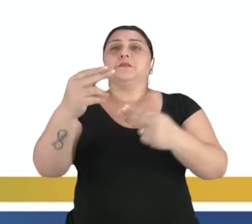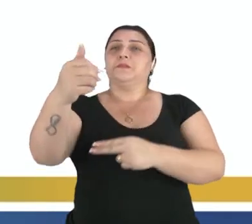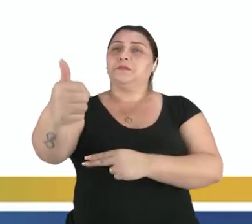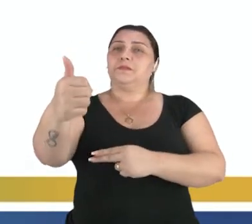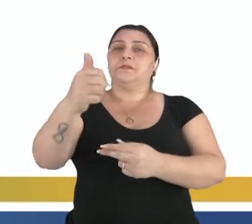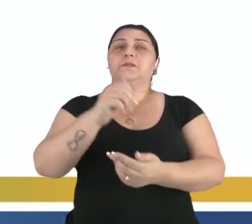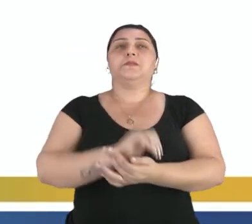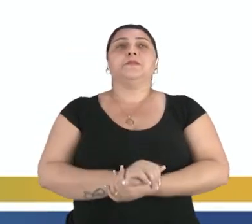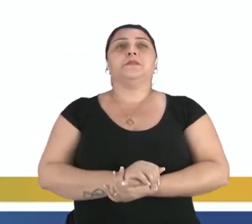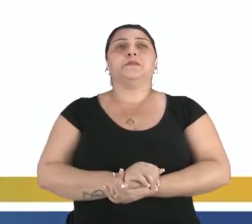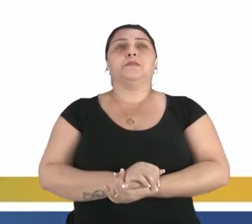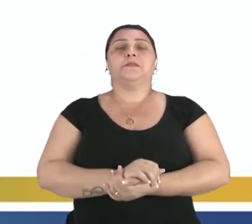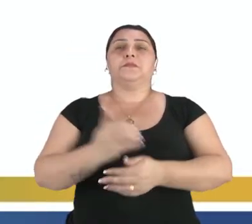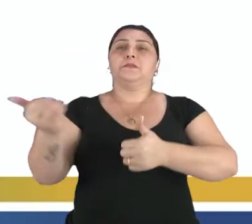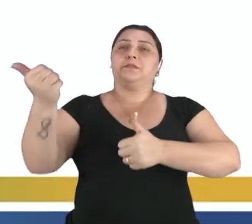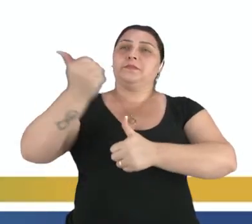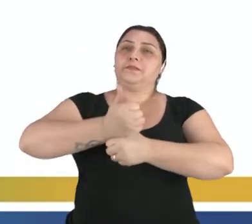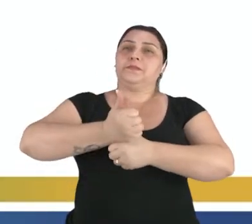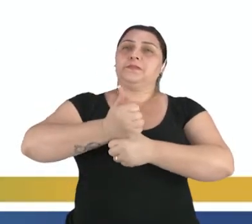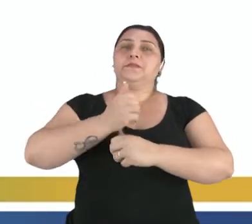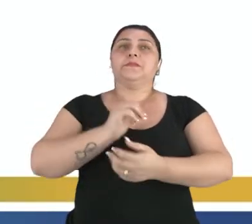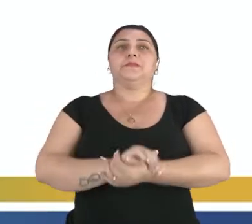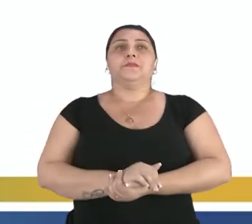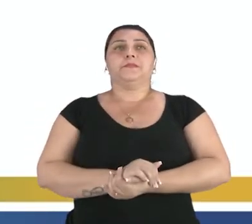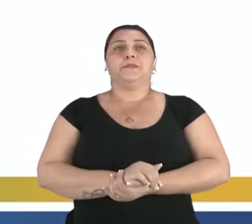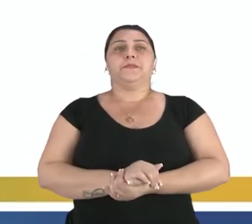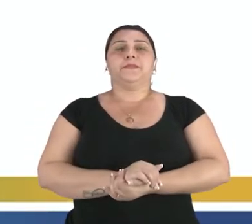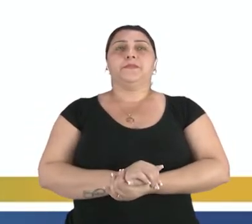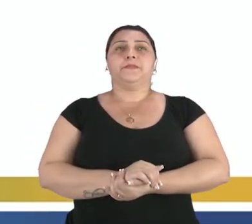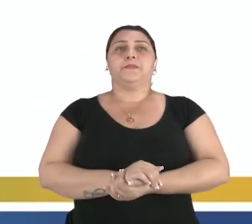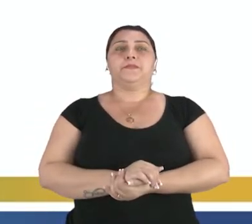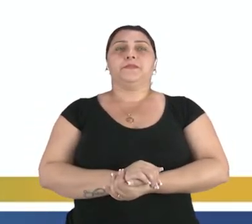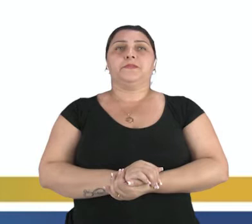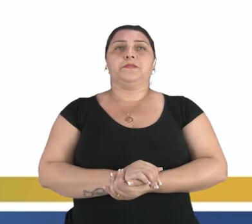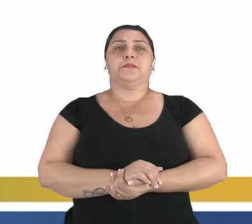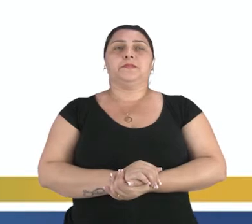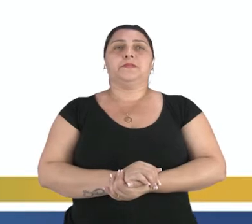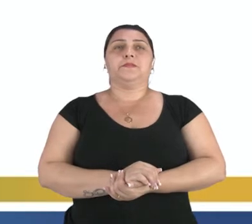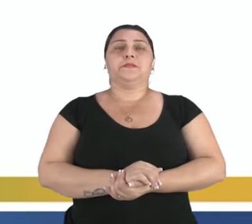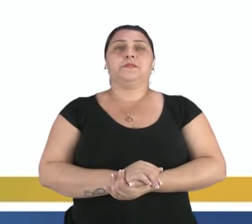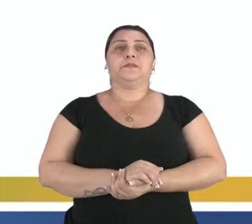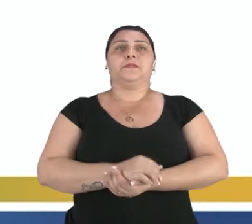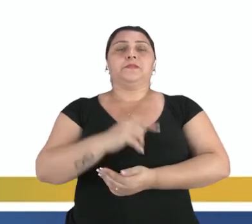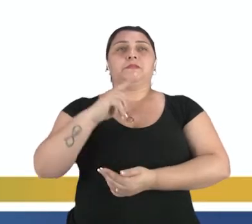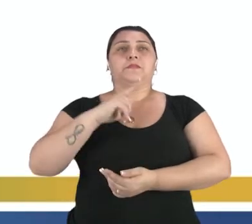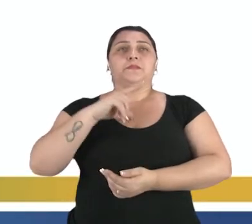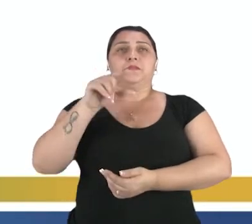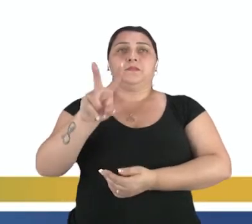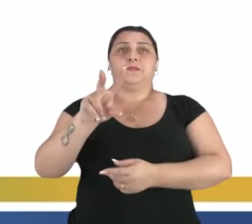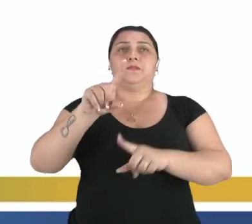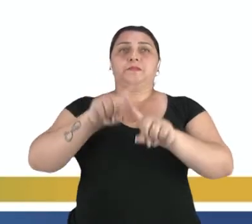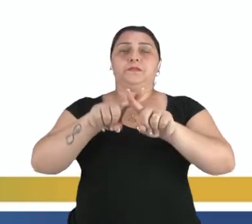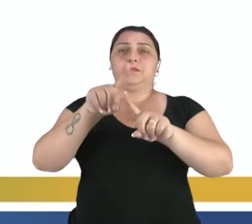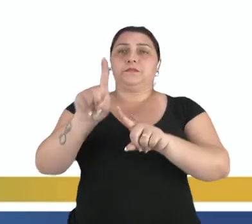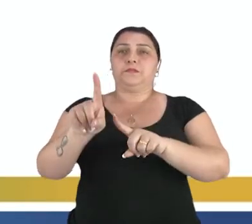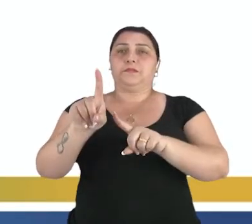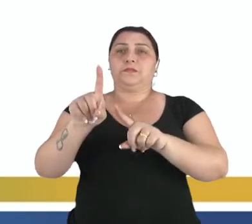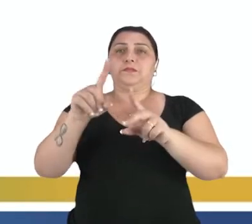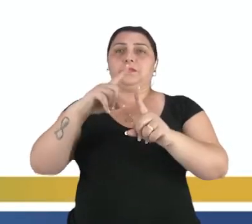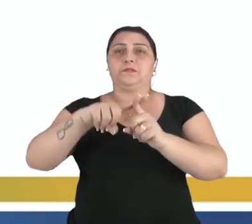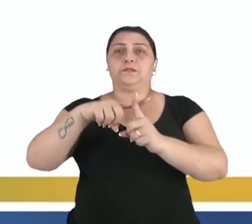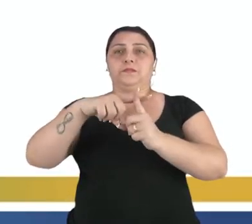a 1. E aí nós vamos substituir na generalização, e aí nós vamos ter 2 vezes 1,